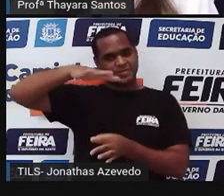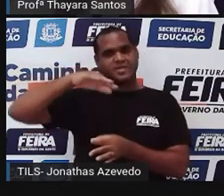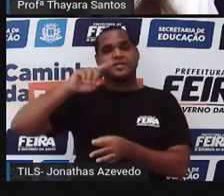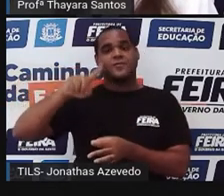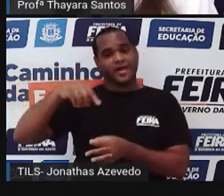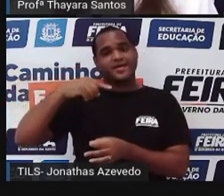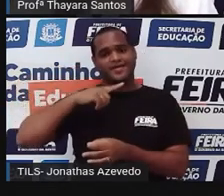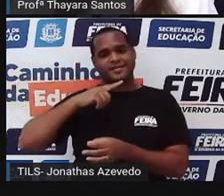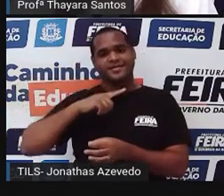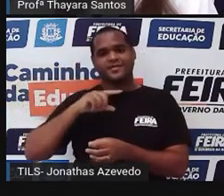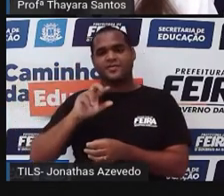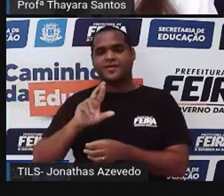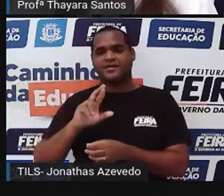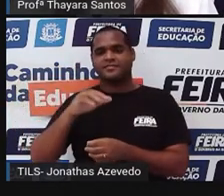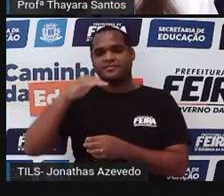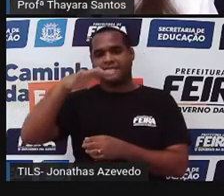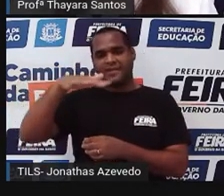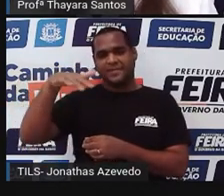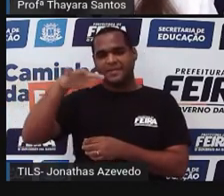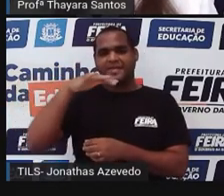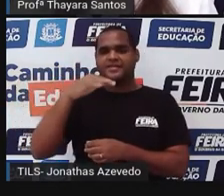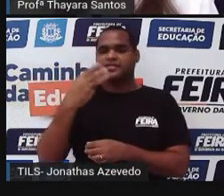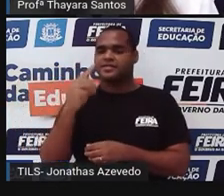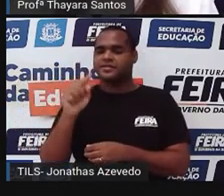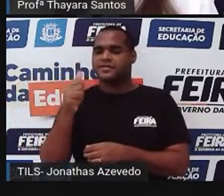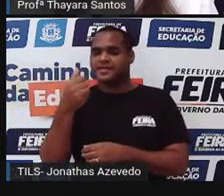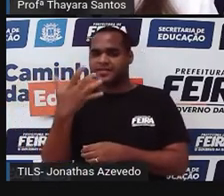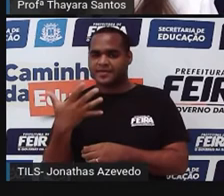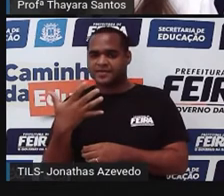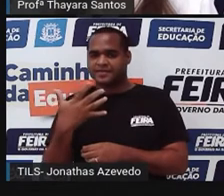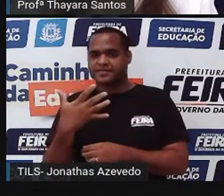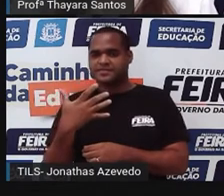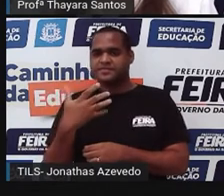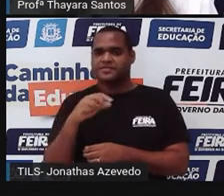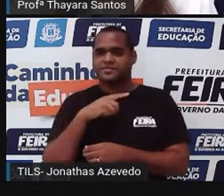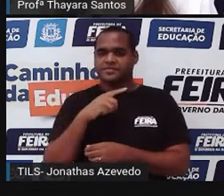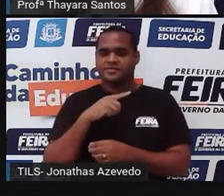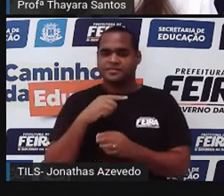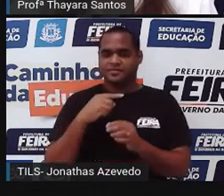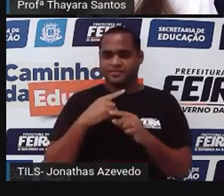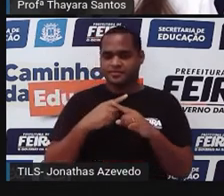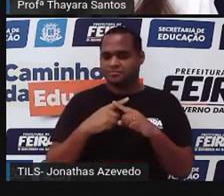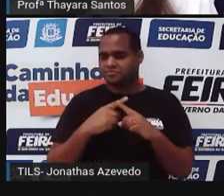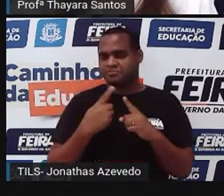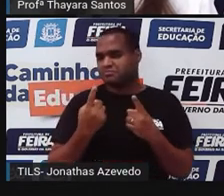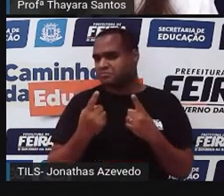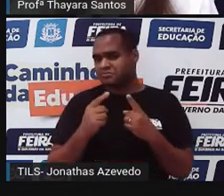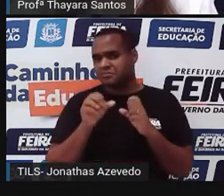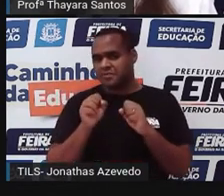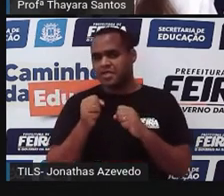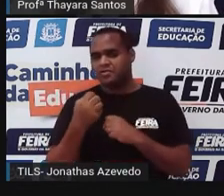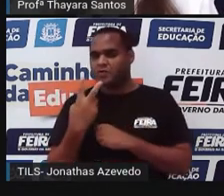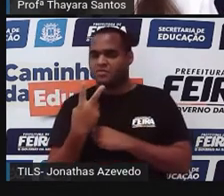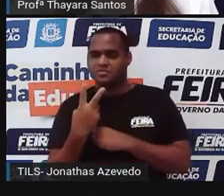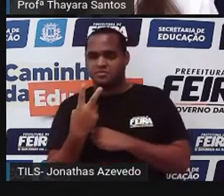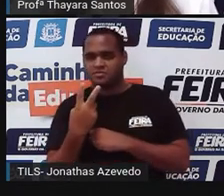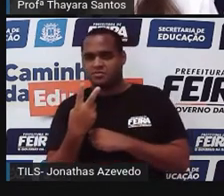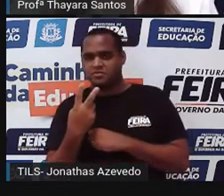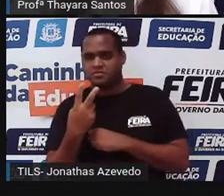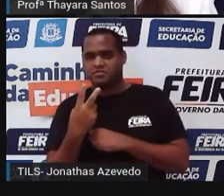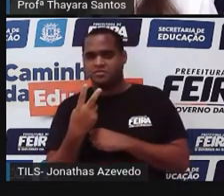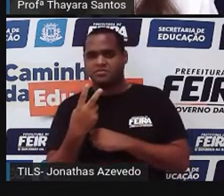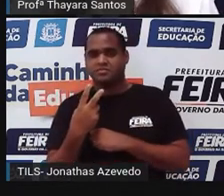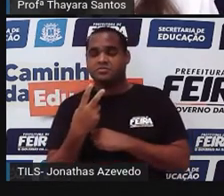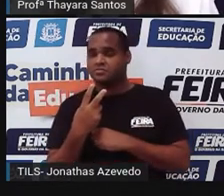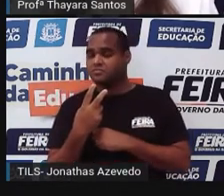raio. Então, se eu tenho um valor de π, que é 3,14, vezes o raio desse objeto, vamos dizer que o raio aqui é 2. Raio